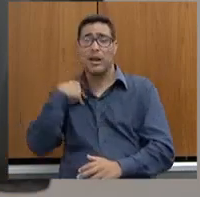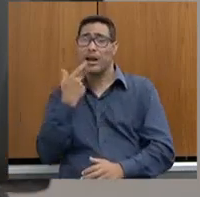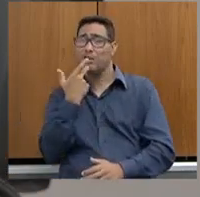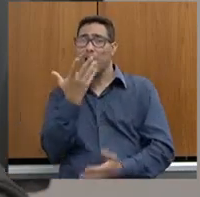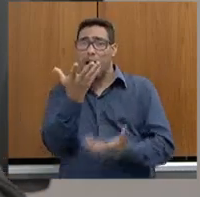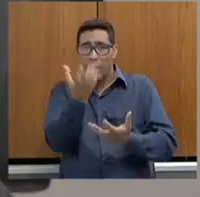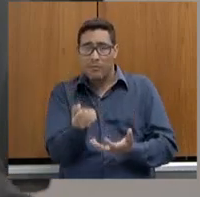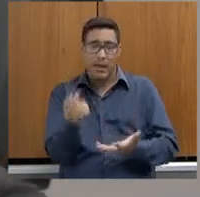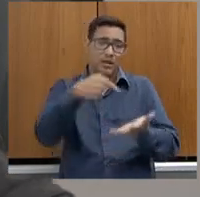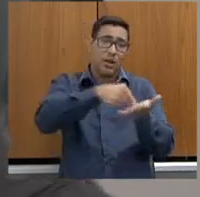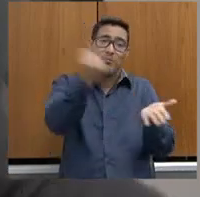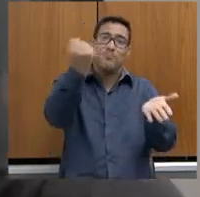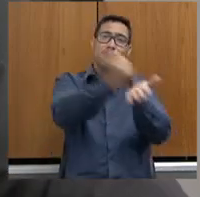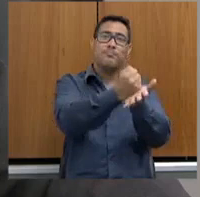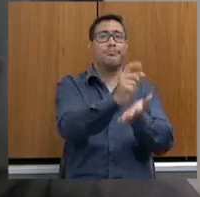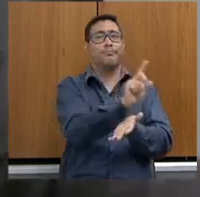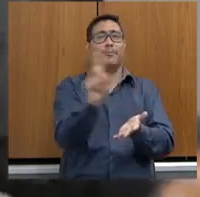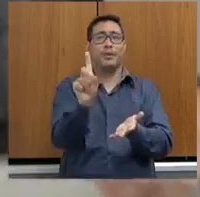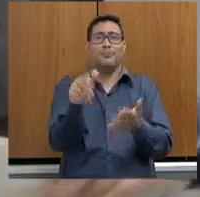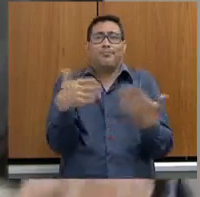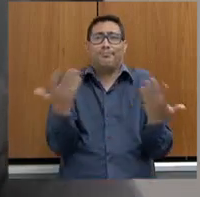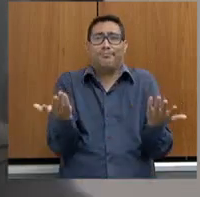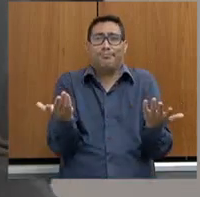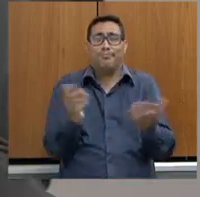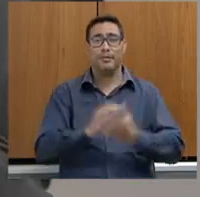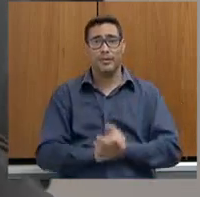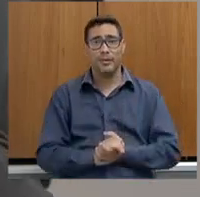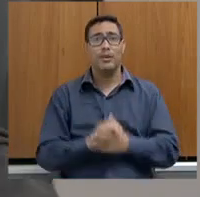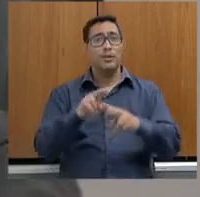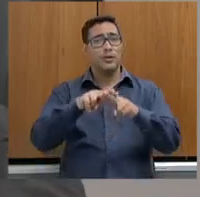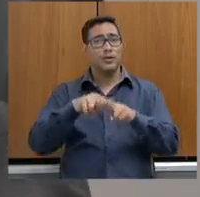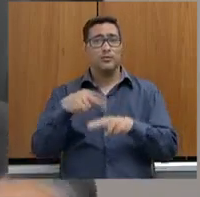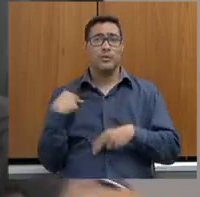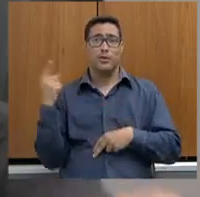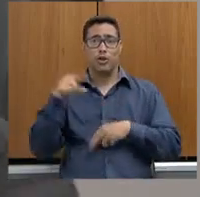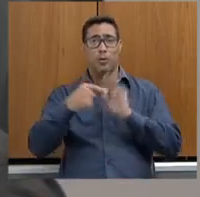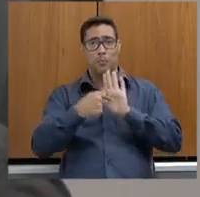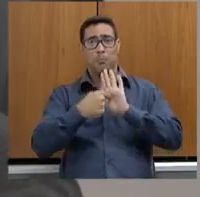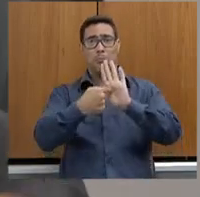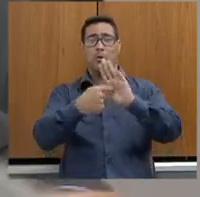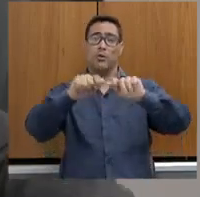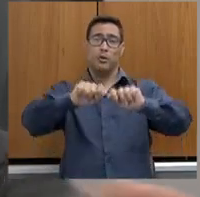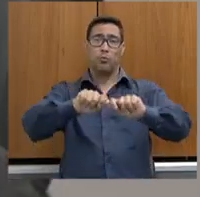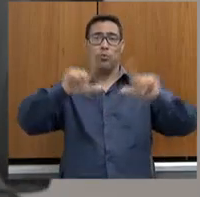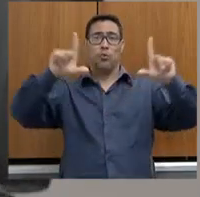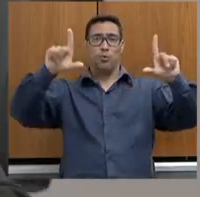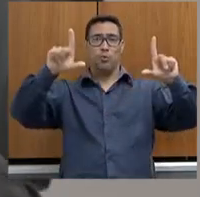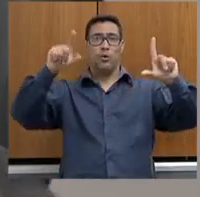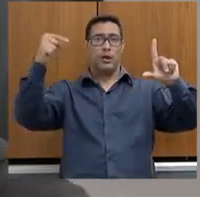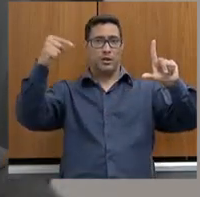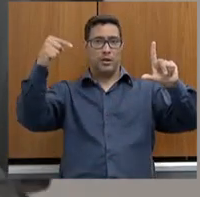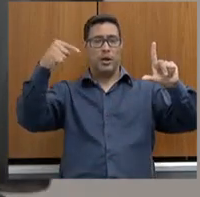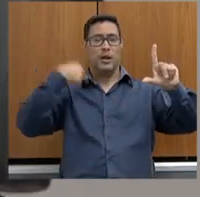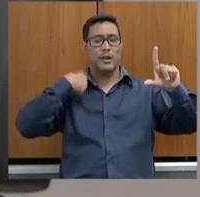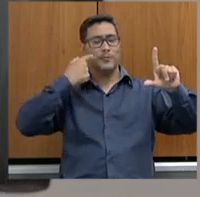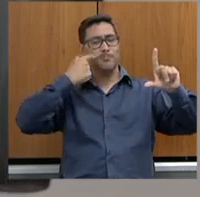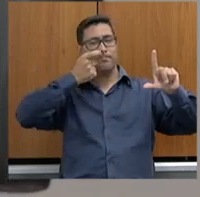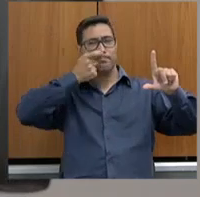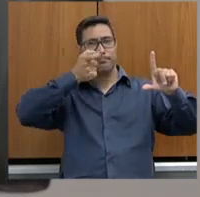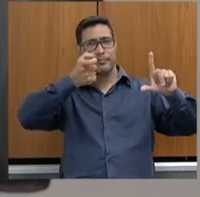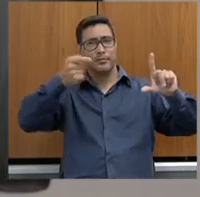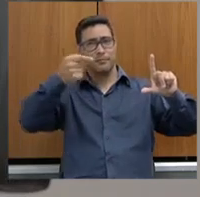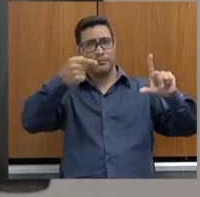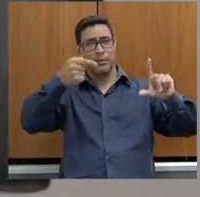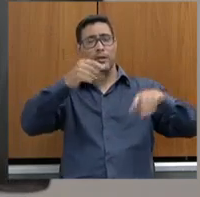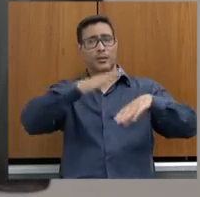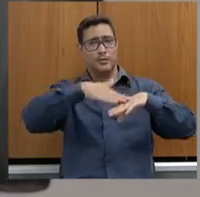Então, quando o senhor traz aqui o quadro do que me chamou a atenção, secretário, porque o que